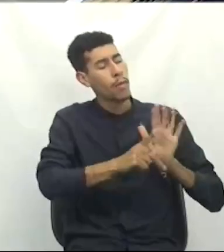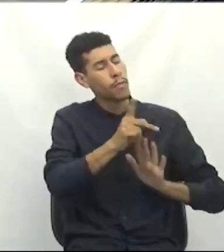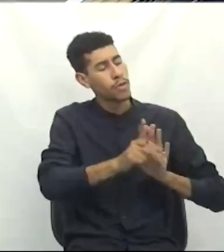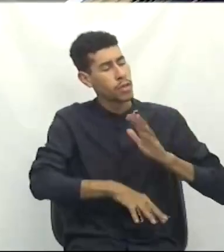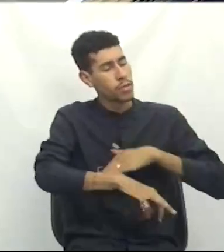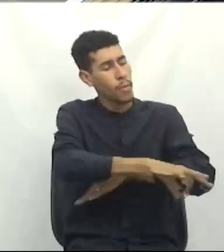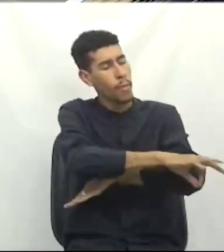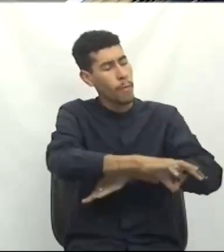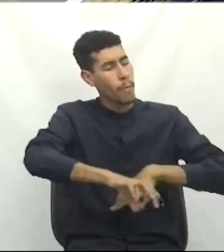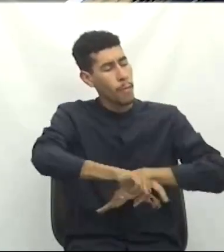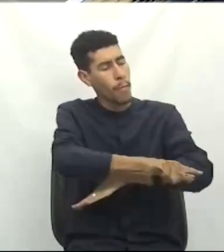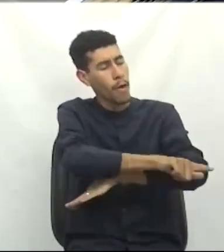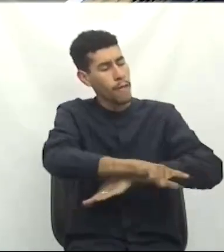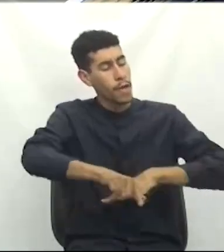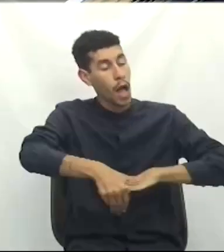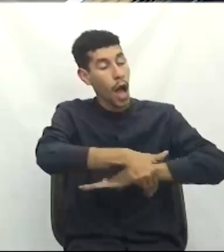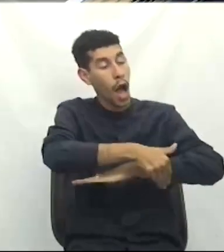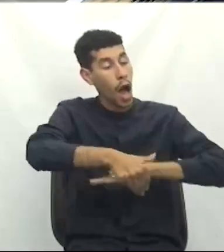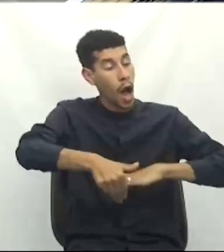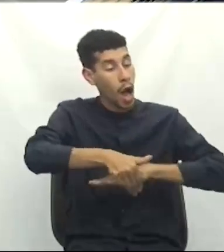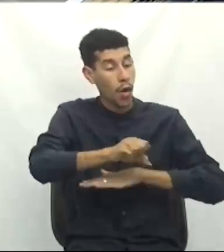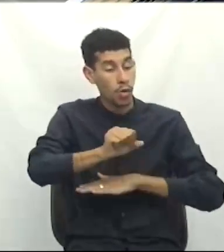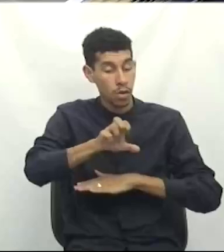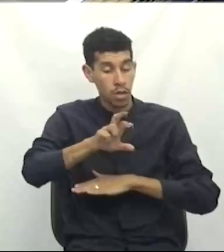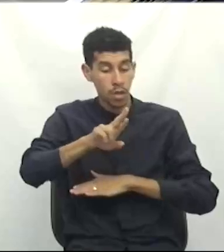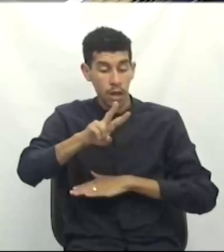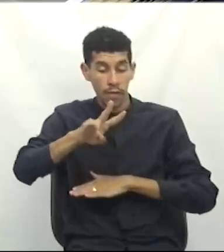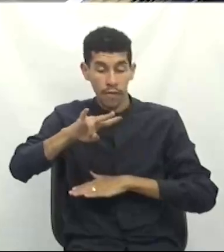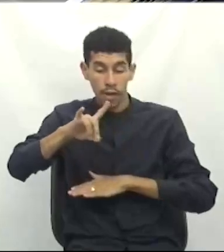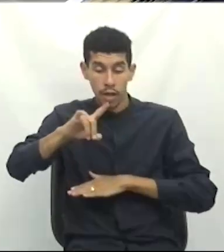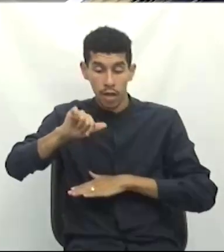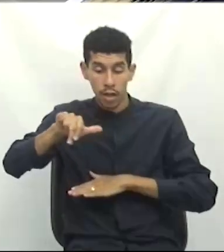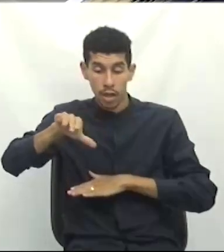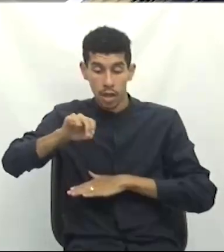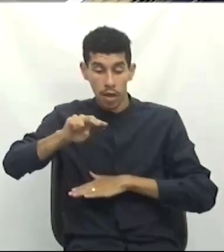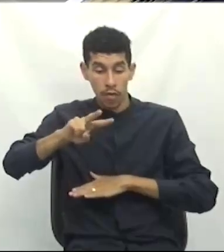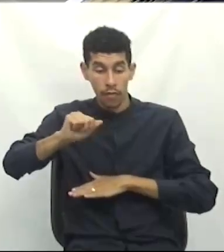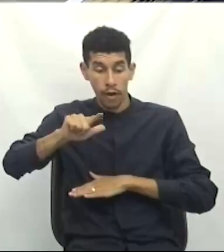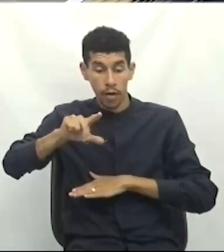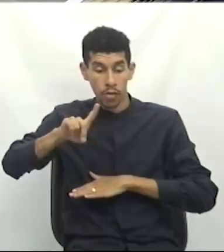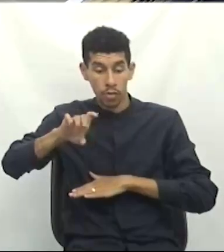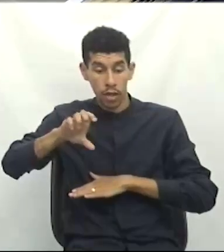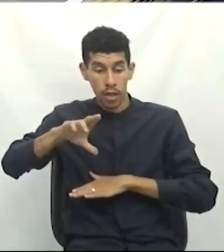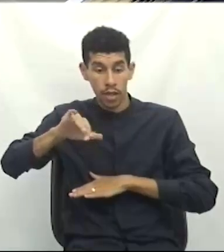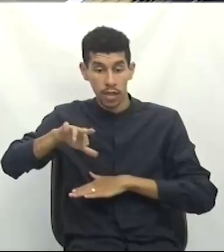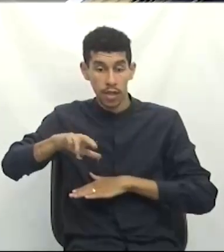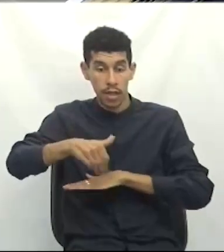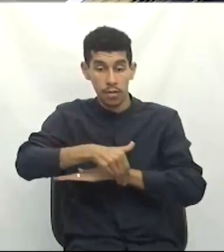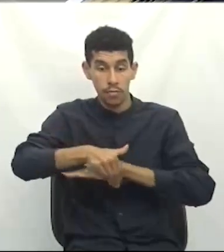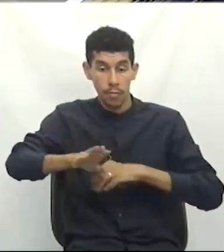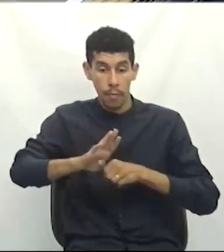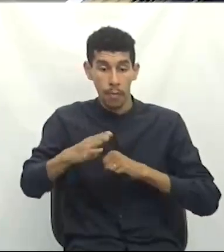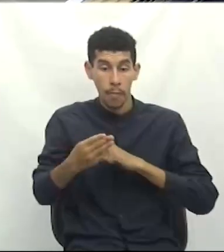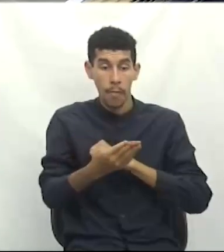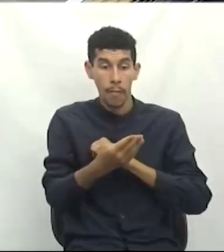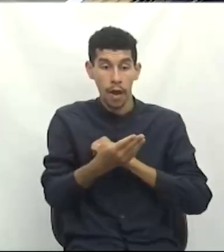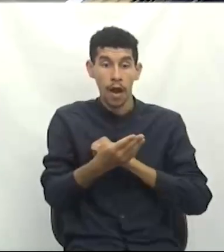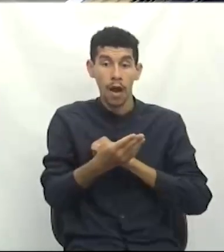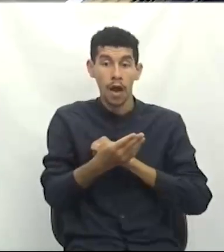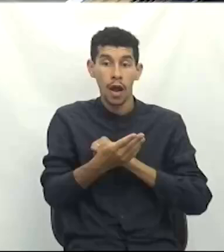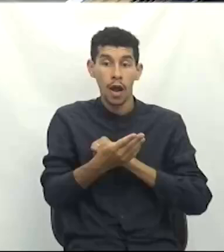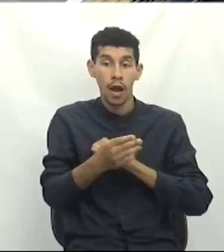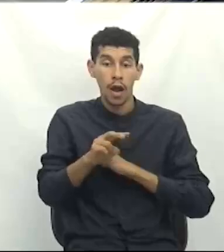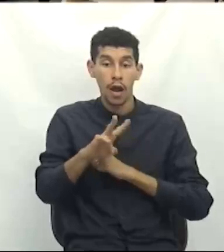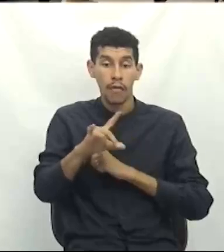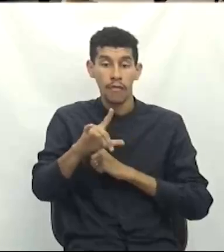pavimentação para a rua Servidão, Valdecir Sebastião Martins, localizada no bairro Vila Zuleima.